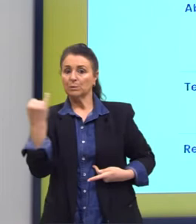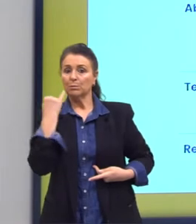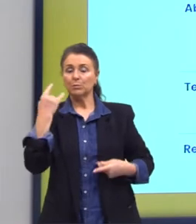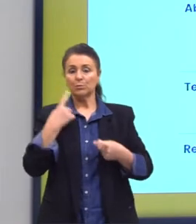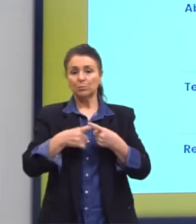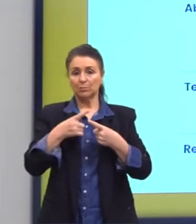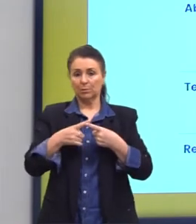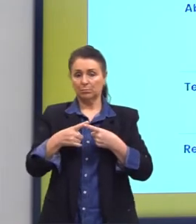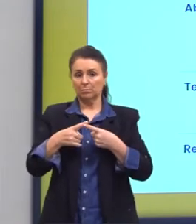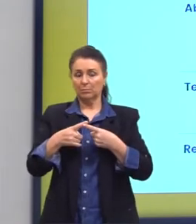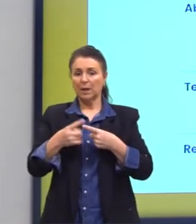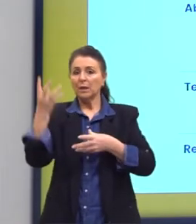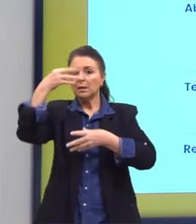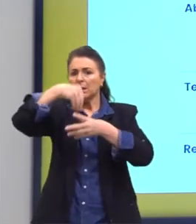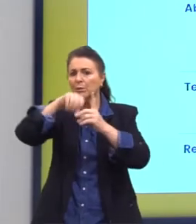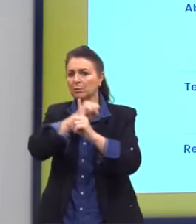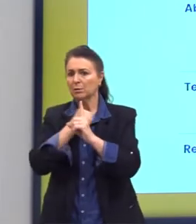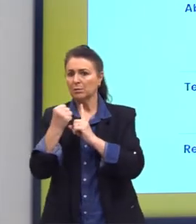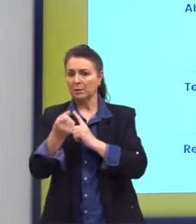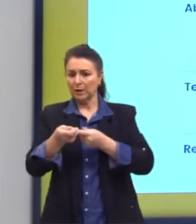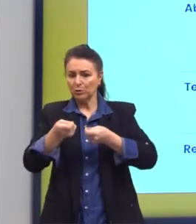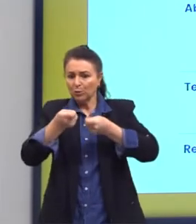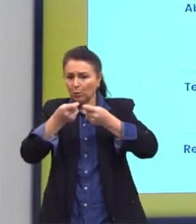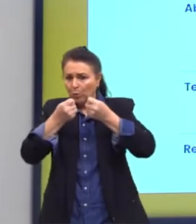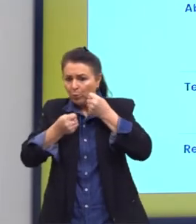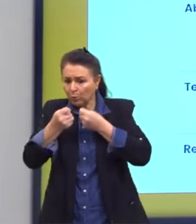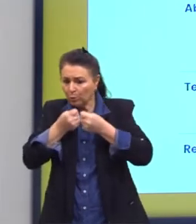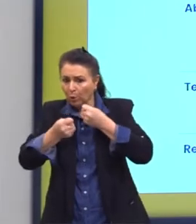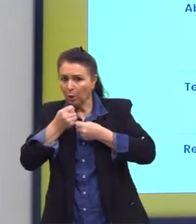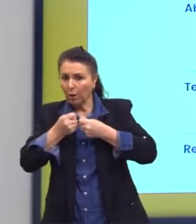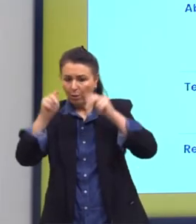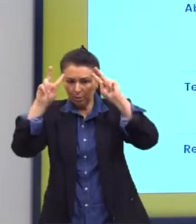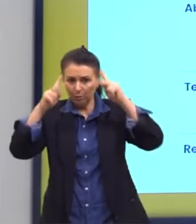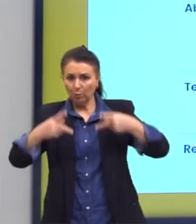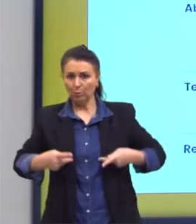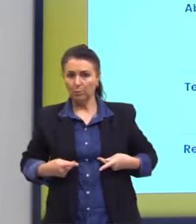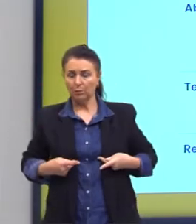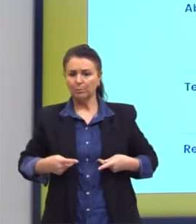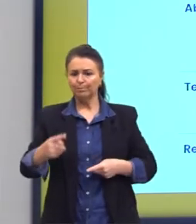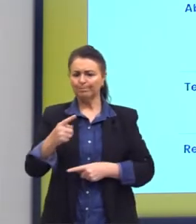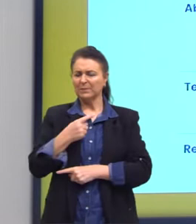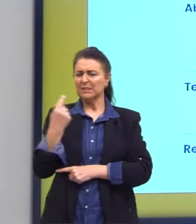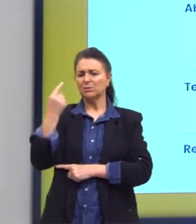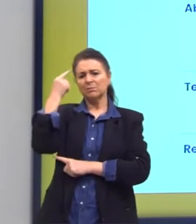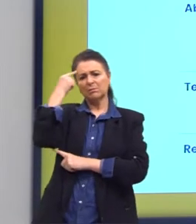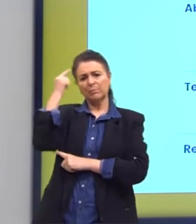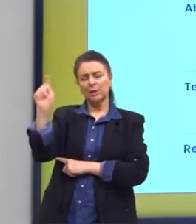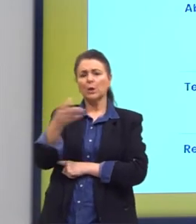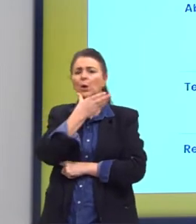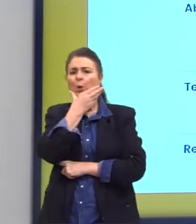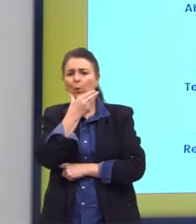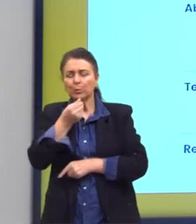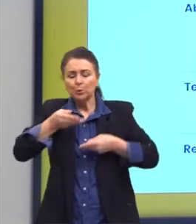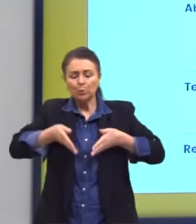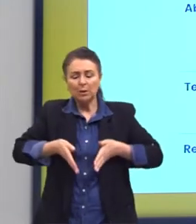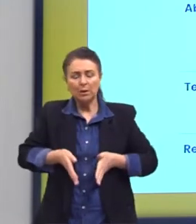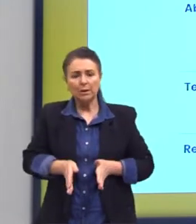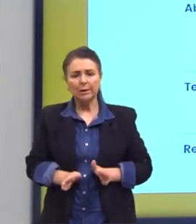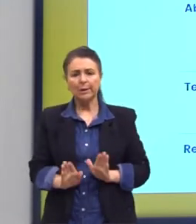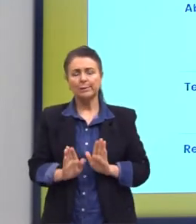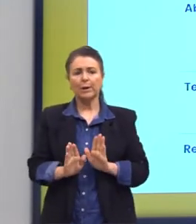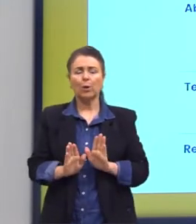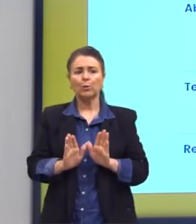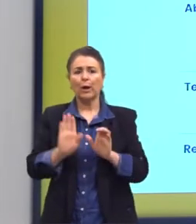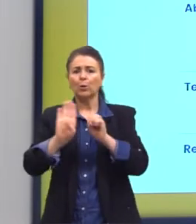que as condições sociais controlam o ser humano, muitas vezes a gente pensa, o menino que nasceu na